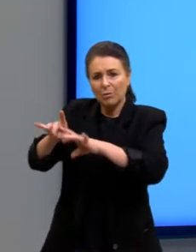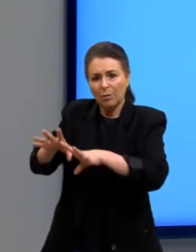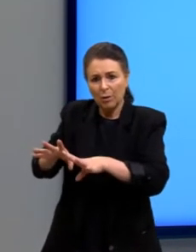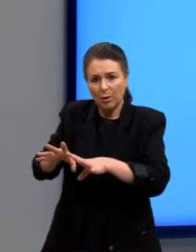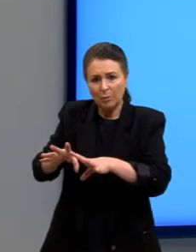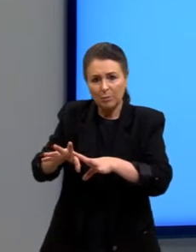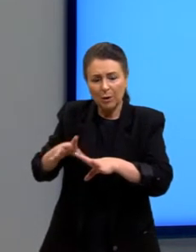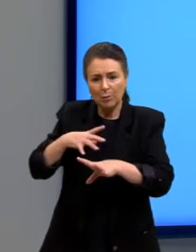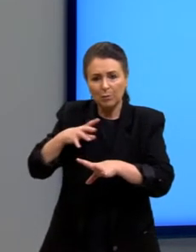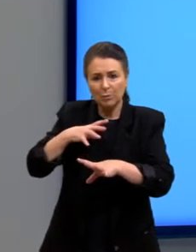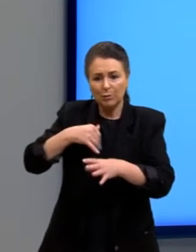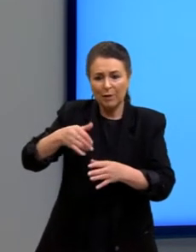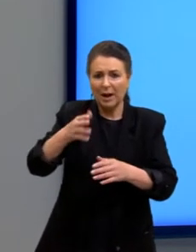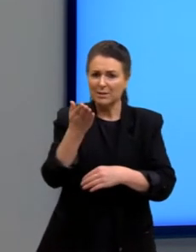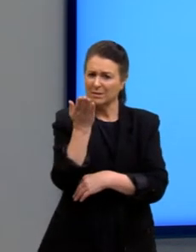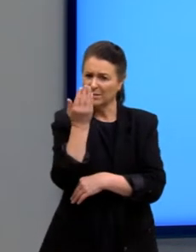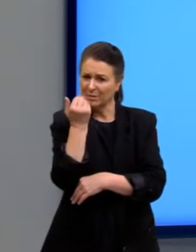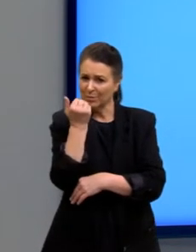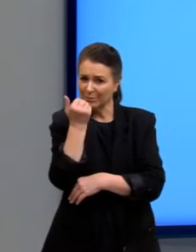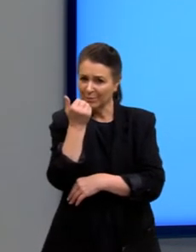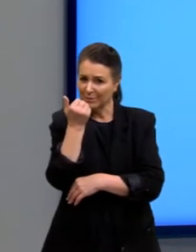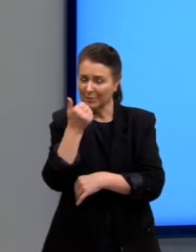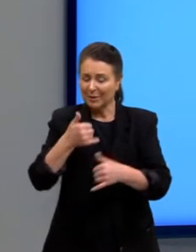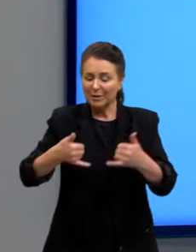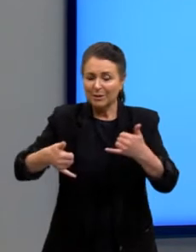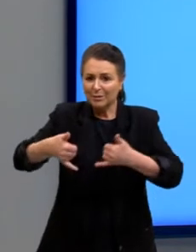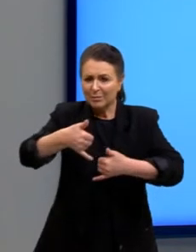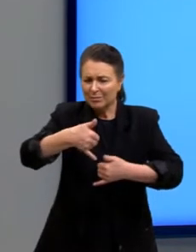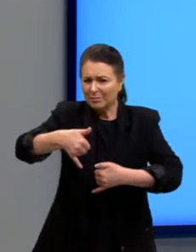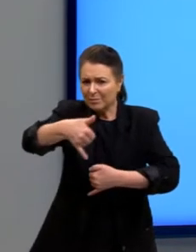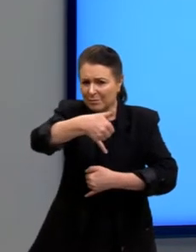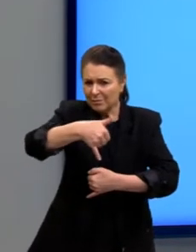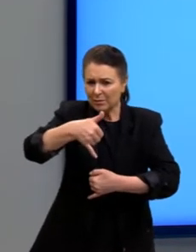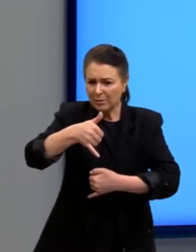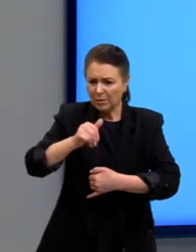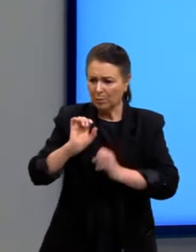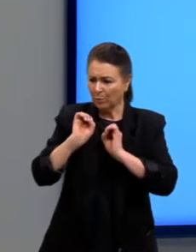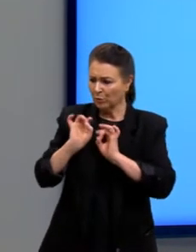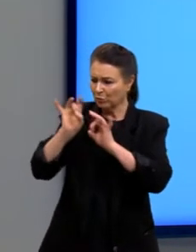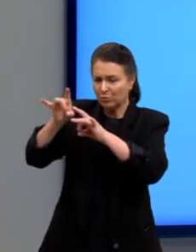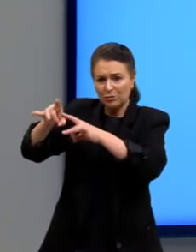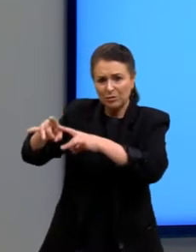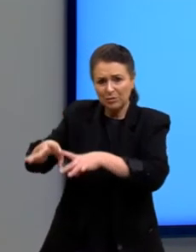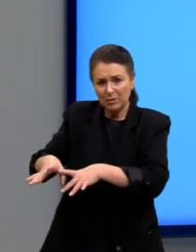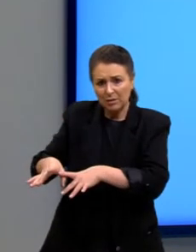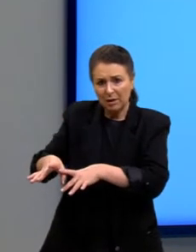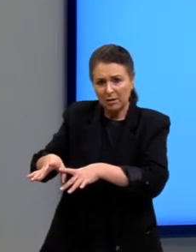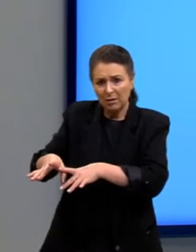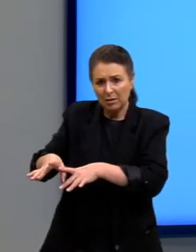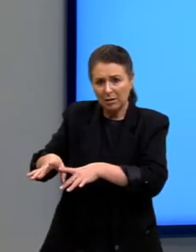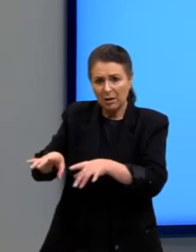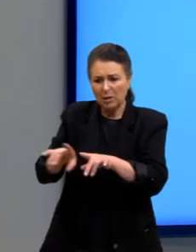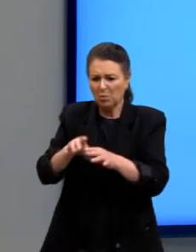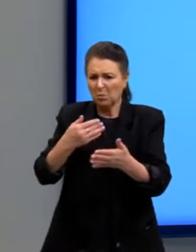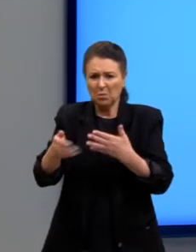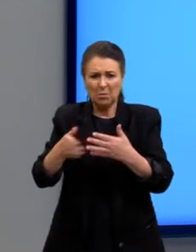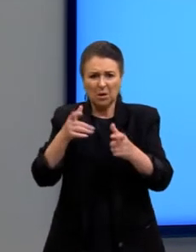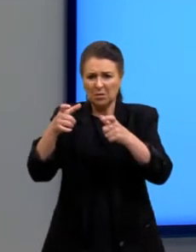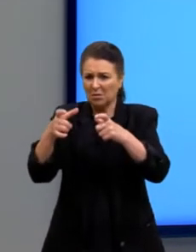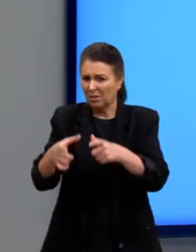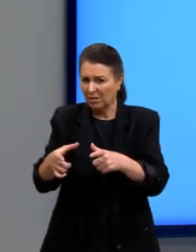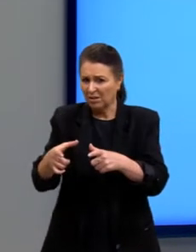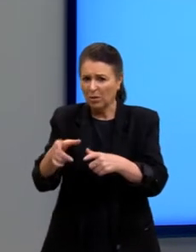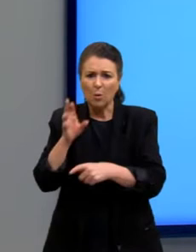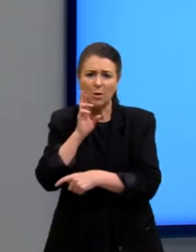o que nós podemos fazer com aquele óleo? Será que a gente pode descartar na pia? Não só na nossa casa, mas em restaurantes também, que utilizam muito